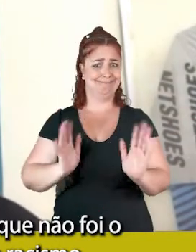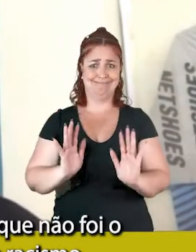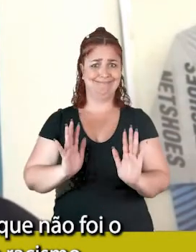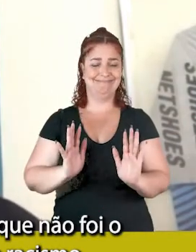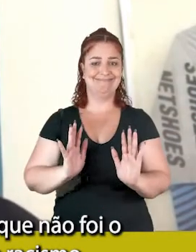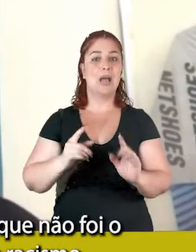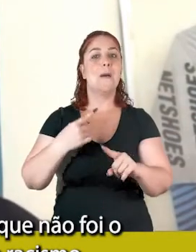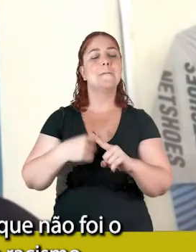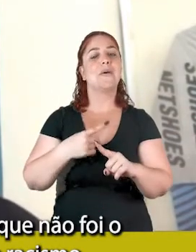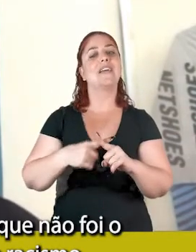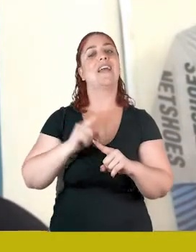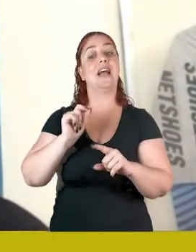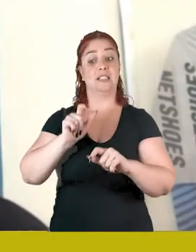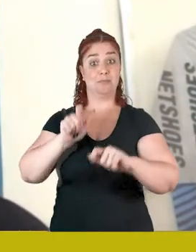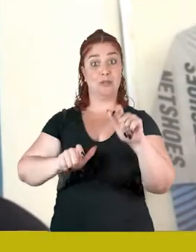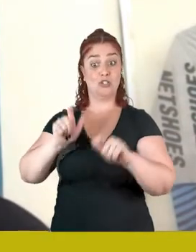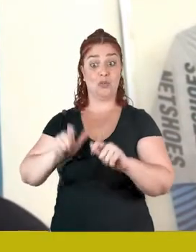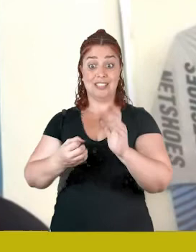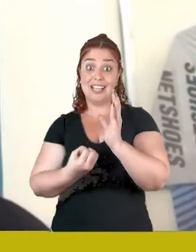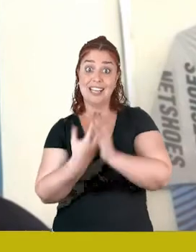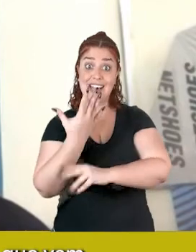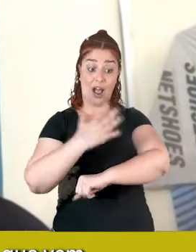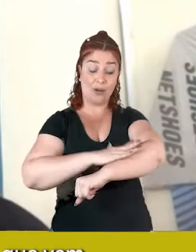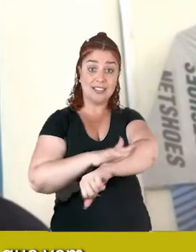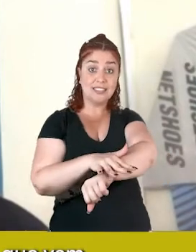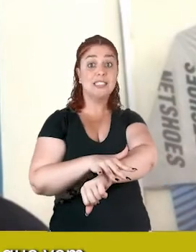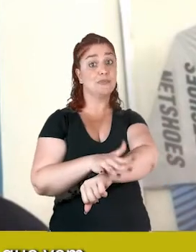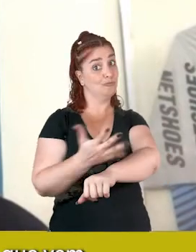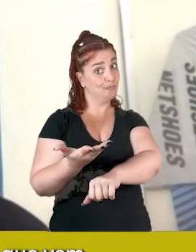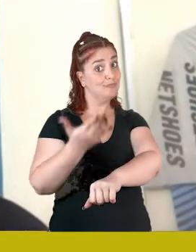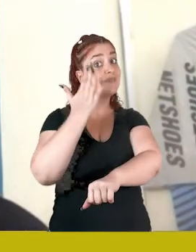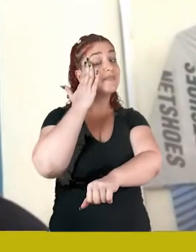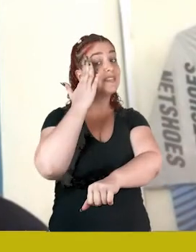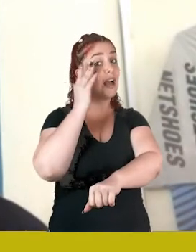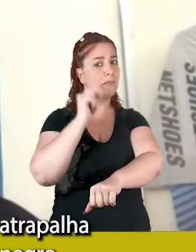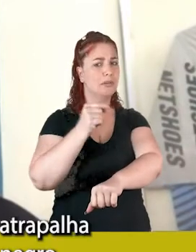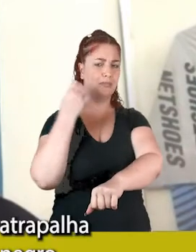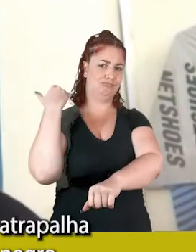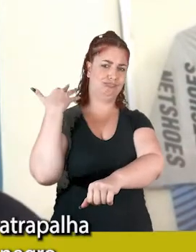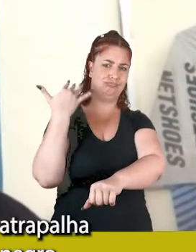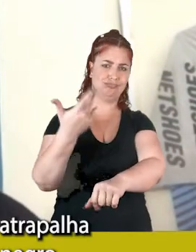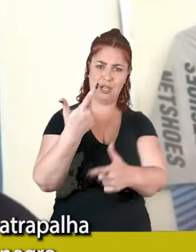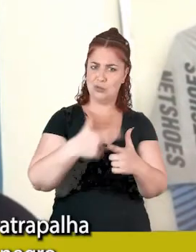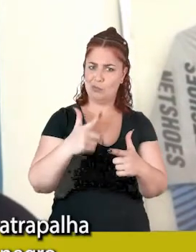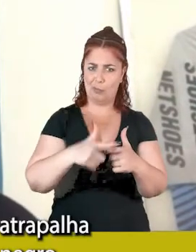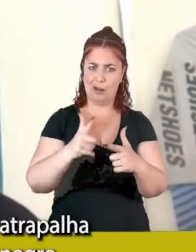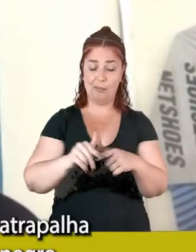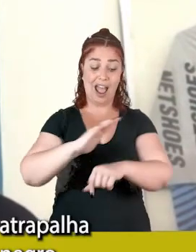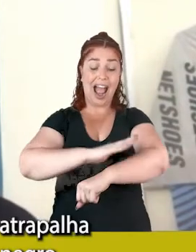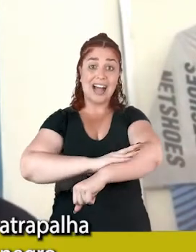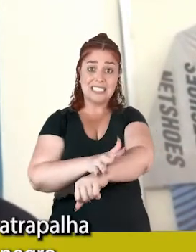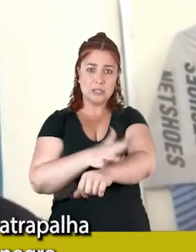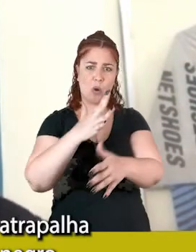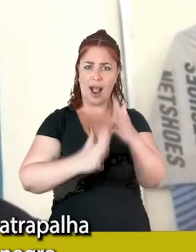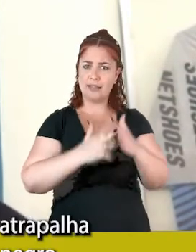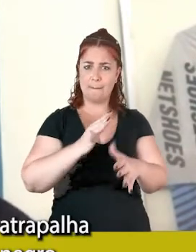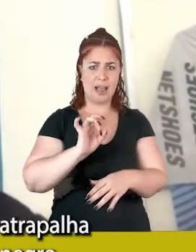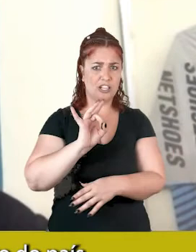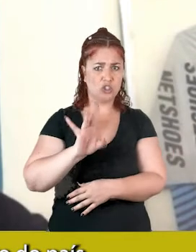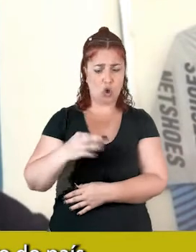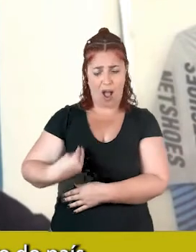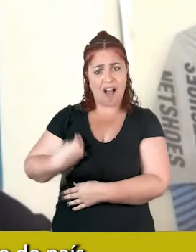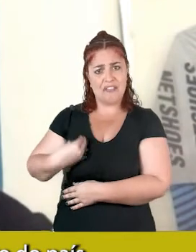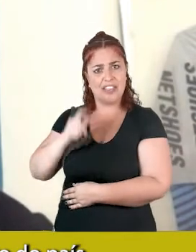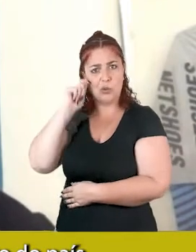primeiro que o Pedro Negro que inventou o racismo e esses problemas que tem, e que o racismo não atrapalha somente a vida do